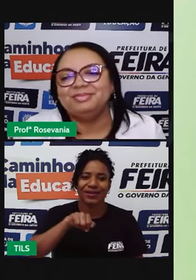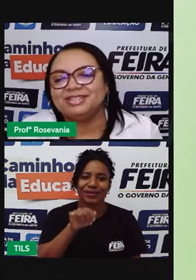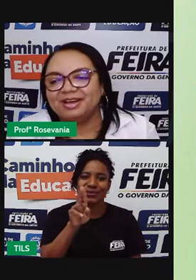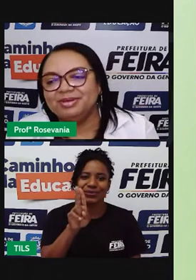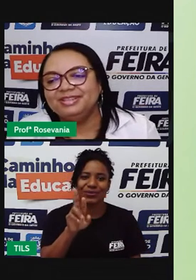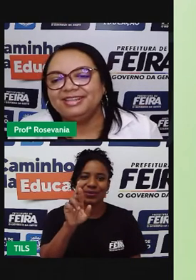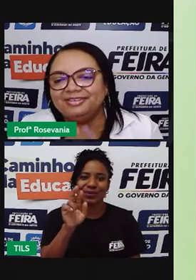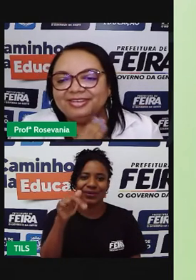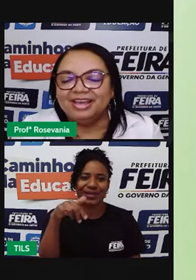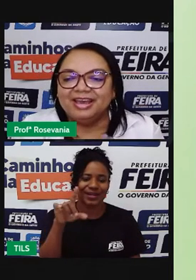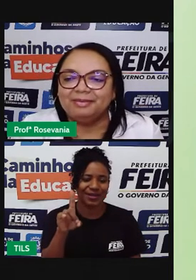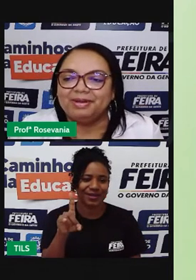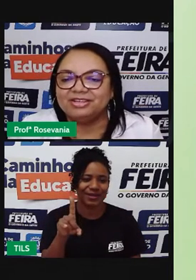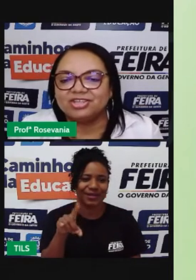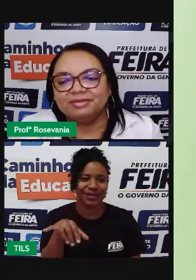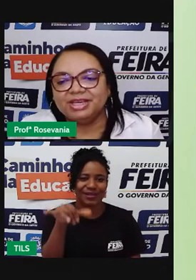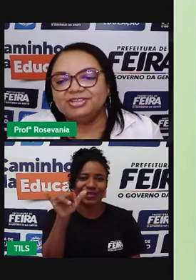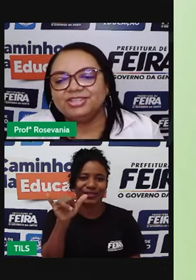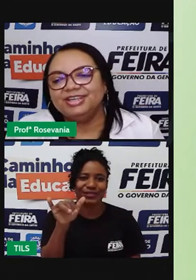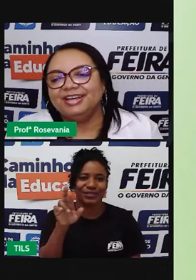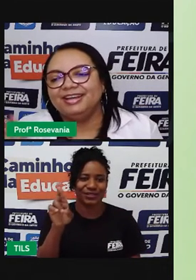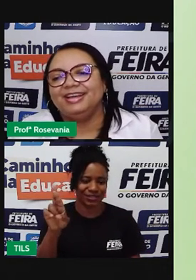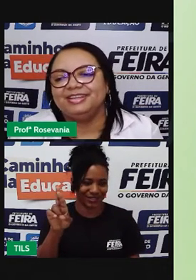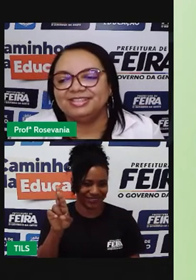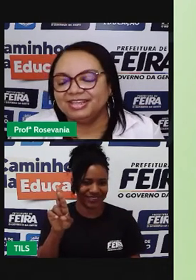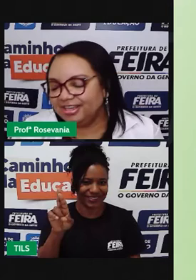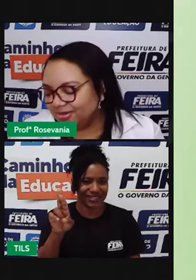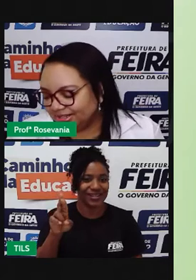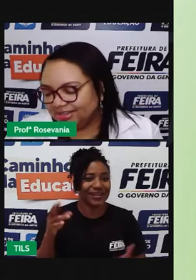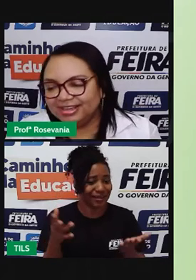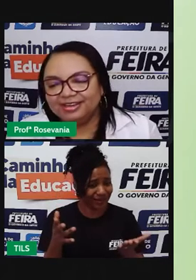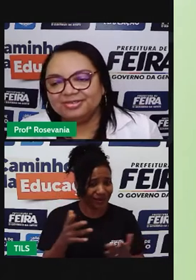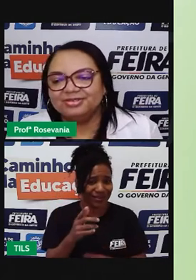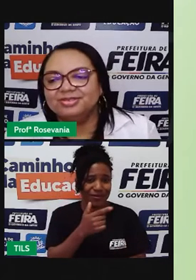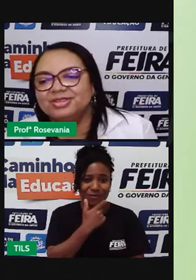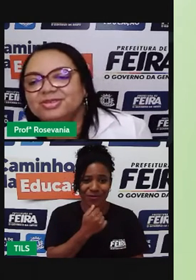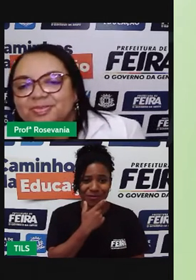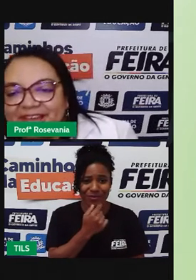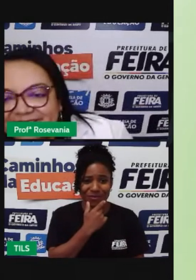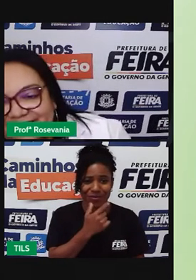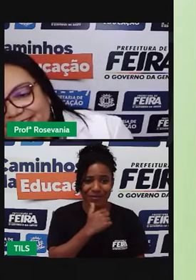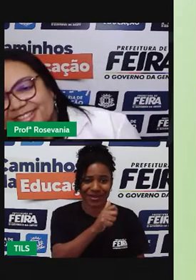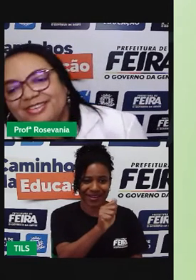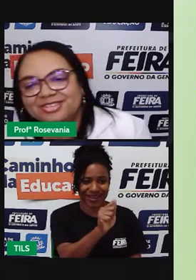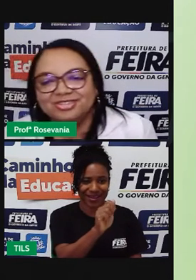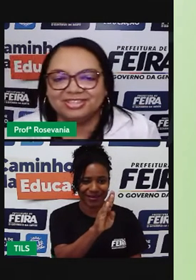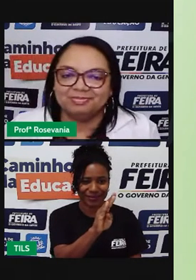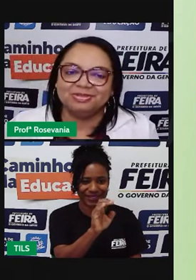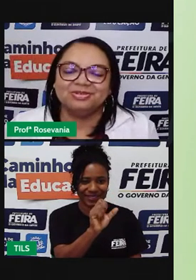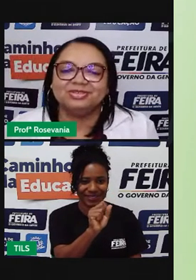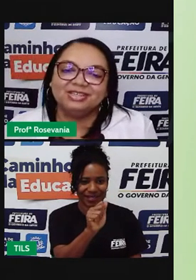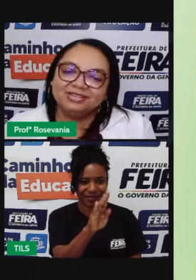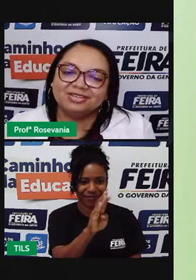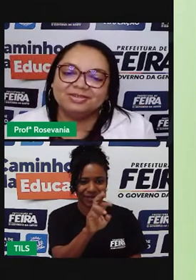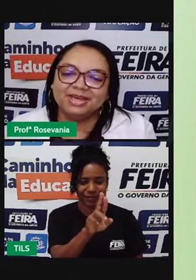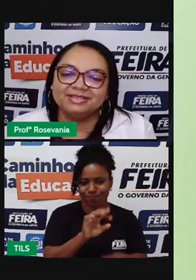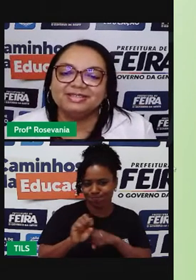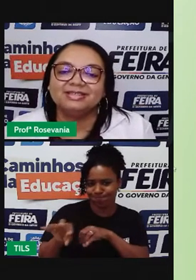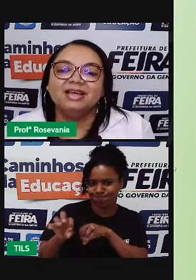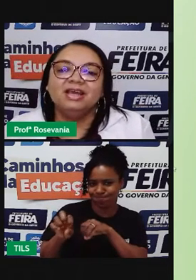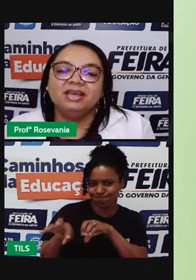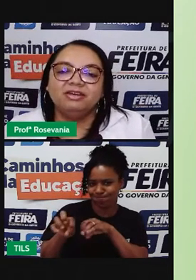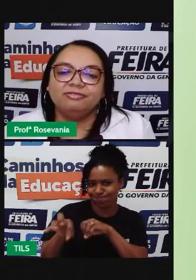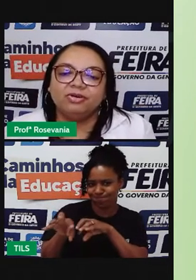né, de Abstabe. Então, praticamente, seguiu aí, né, os seus mestres, né, os seus discípulos todos seguindo os seus